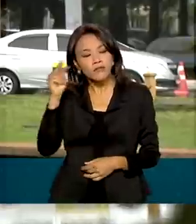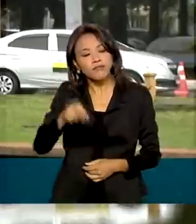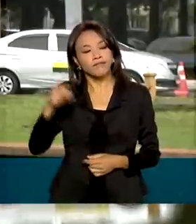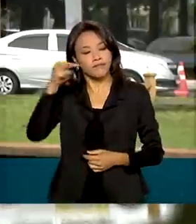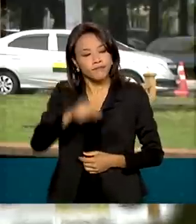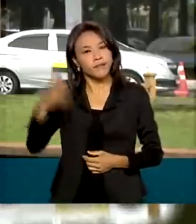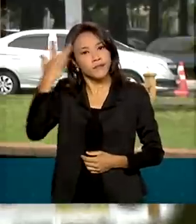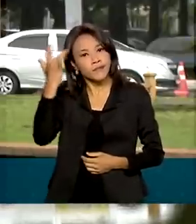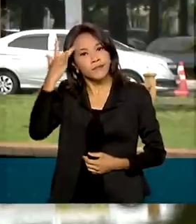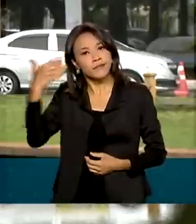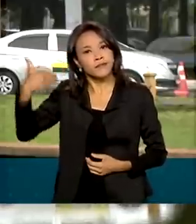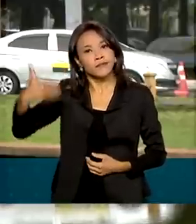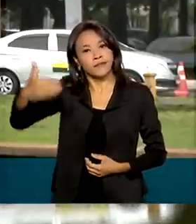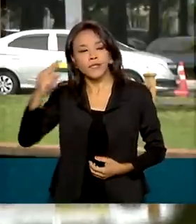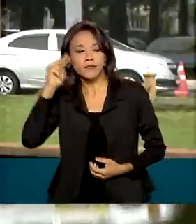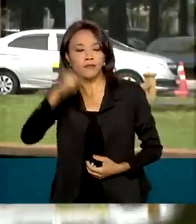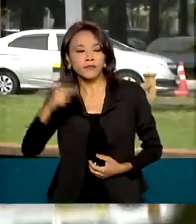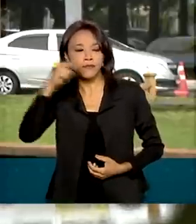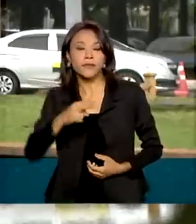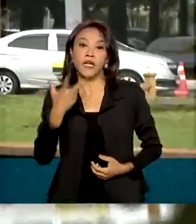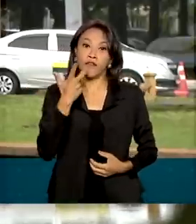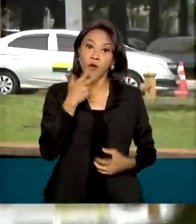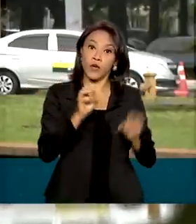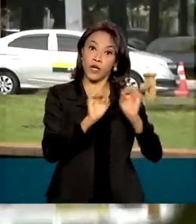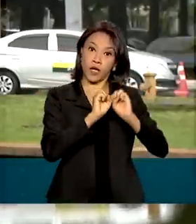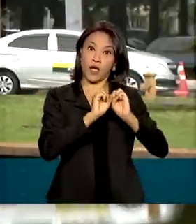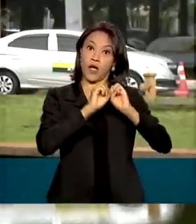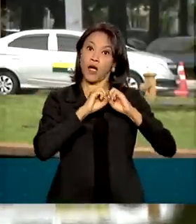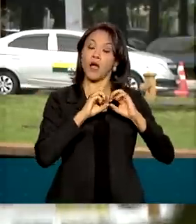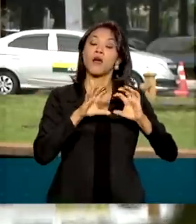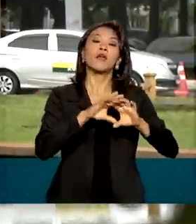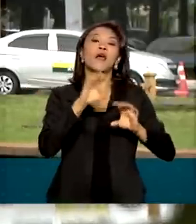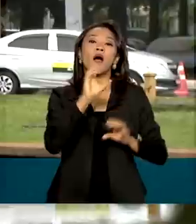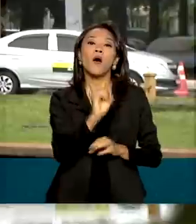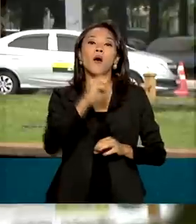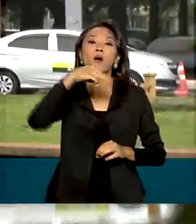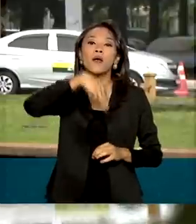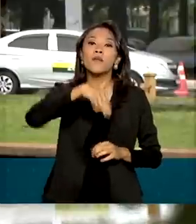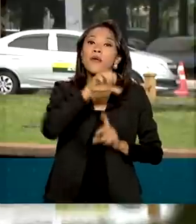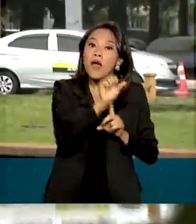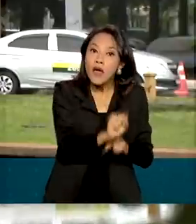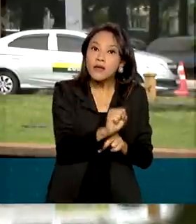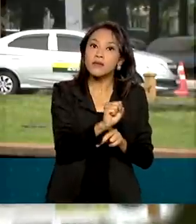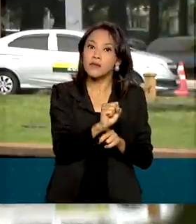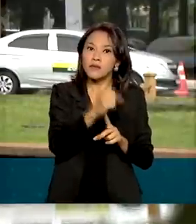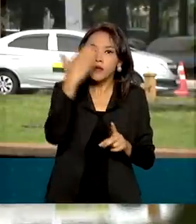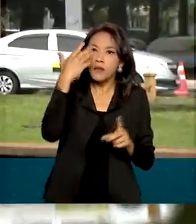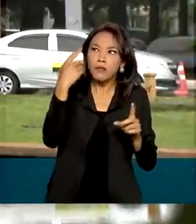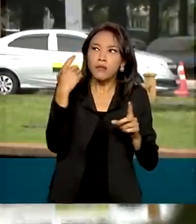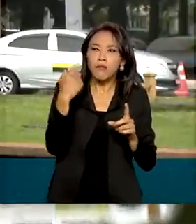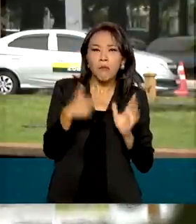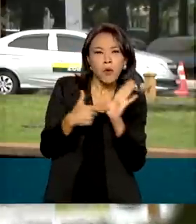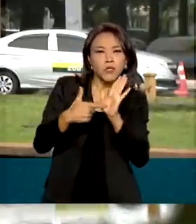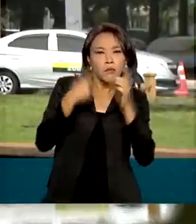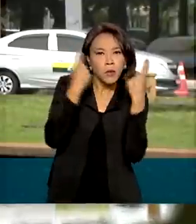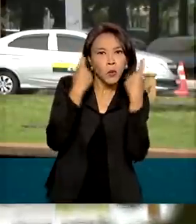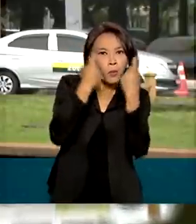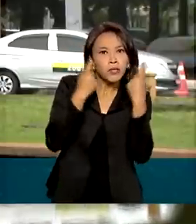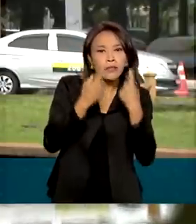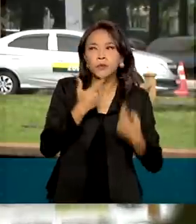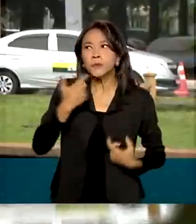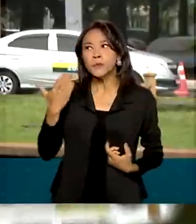Ele negou que a Organização Mundial da Saúde tenha demonstrado preocupação com a situação após um